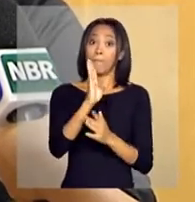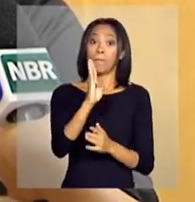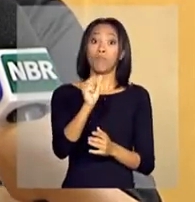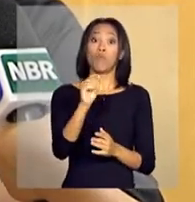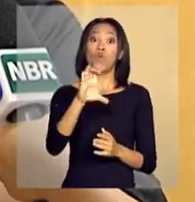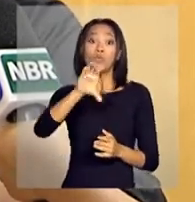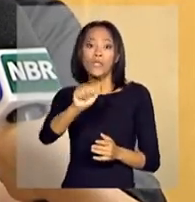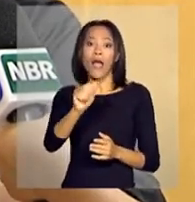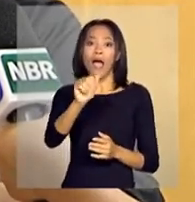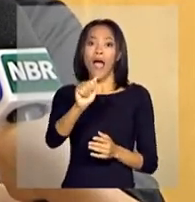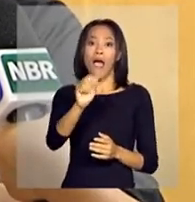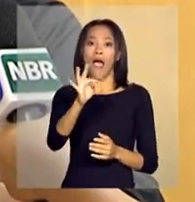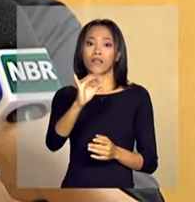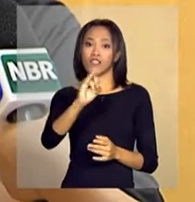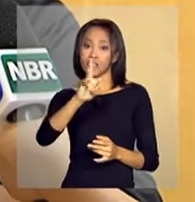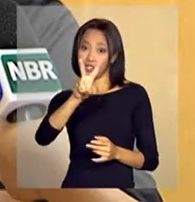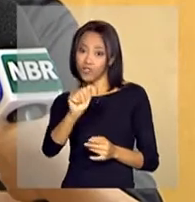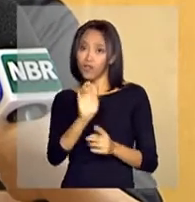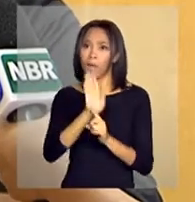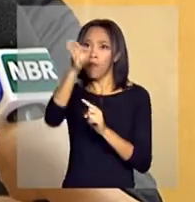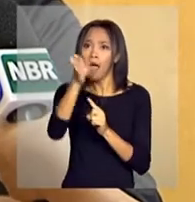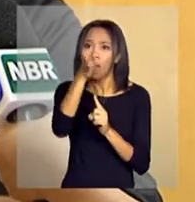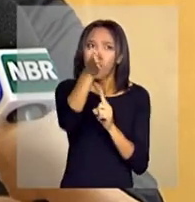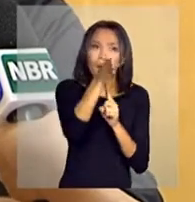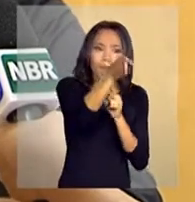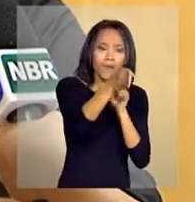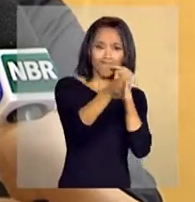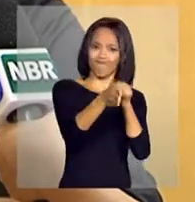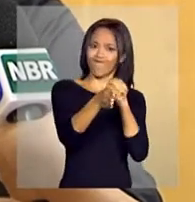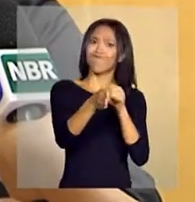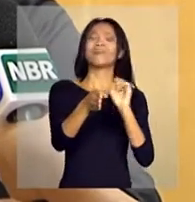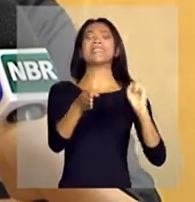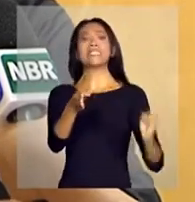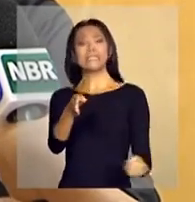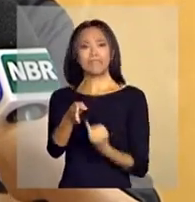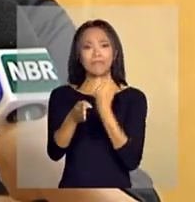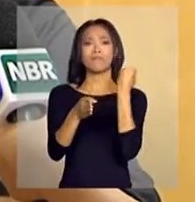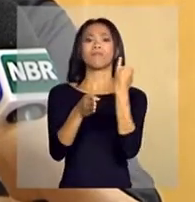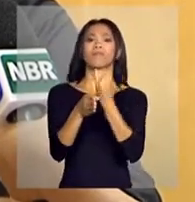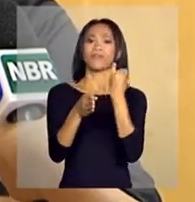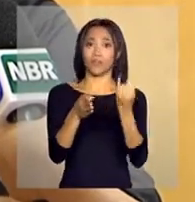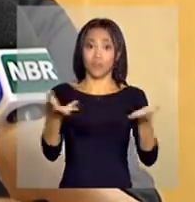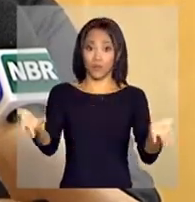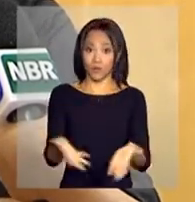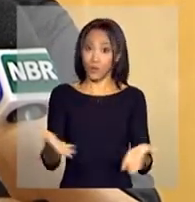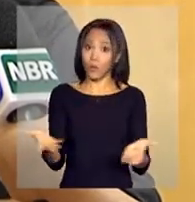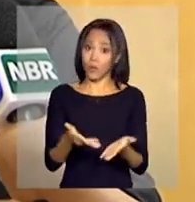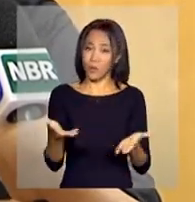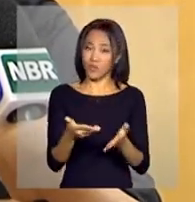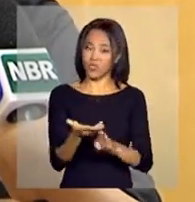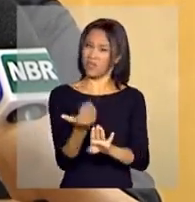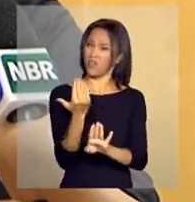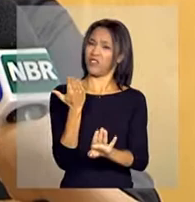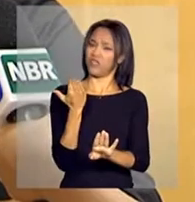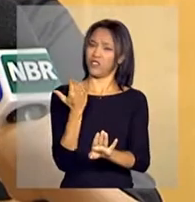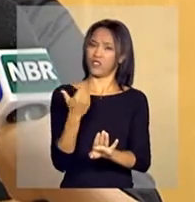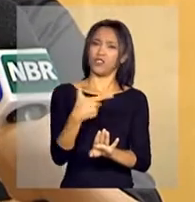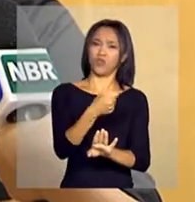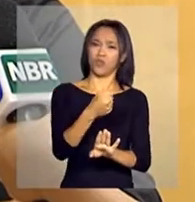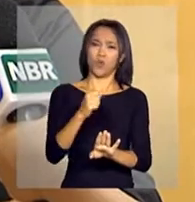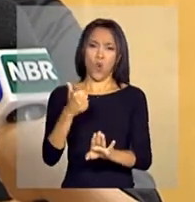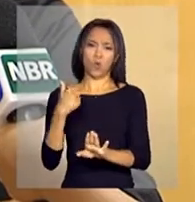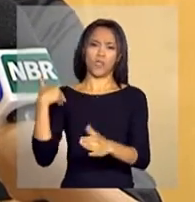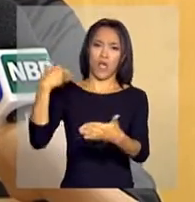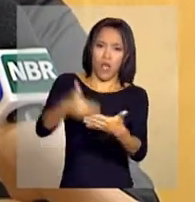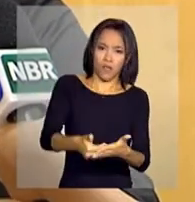sido, vamos dizer assim, um dos fortes eixos atuais, desde 2011 para